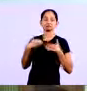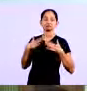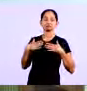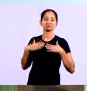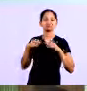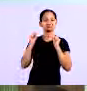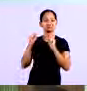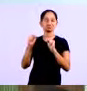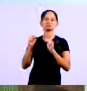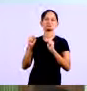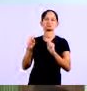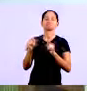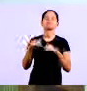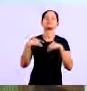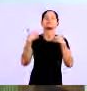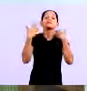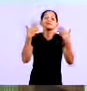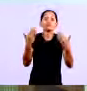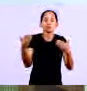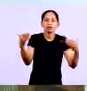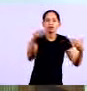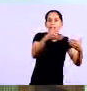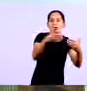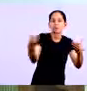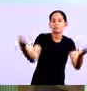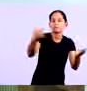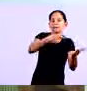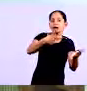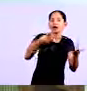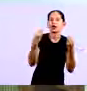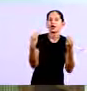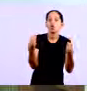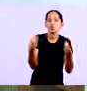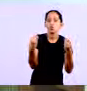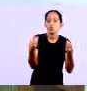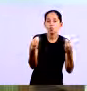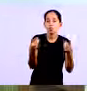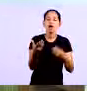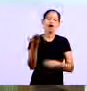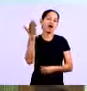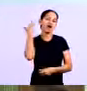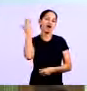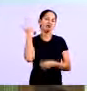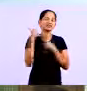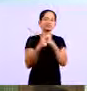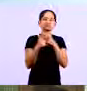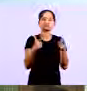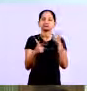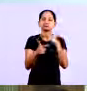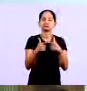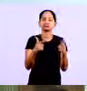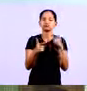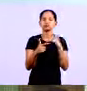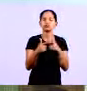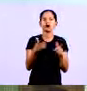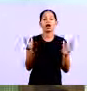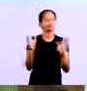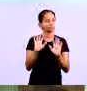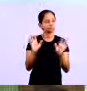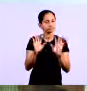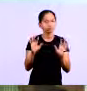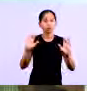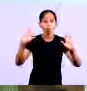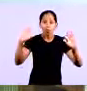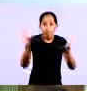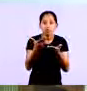tá? Ou então porque o sistema não processou aquela venda. Nós temos muitos sistemas online, antigamente dava mais problemas, hoje dá menos. Mas mesmo assim, você tem que ter um